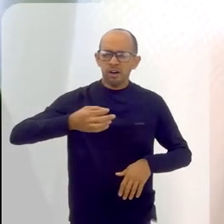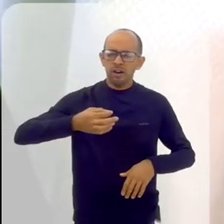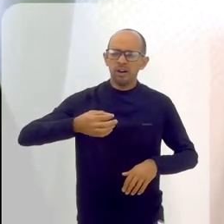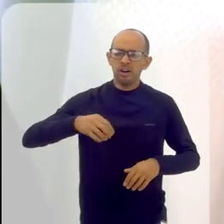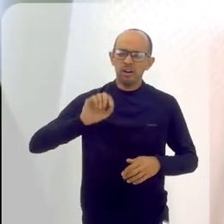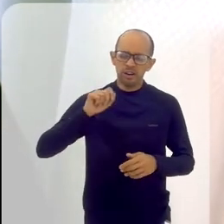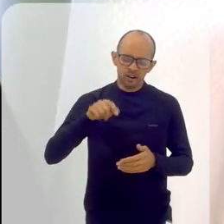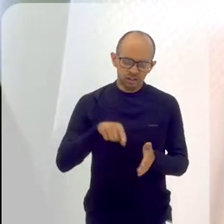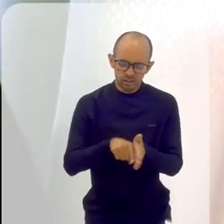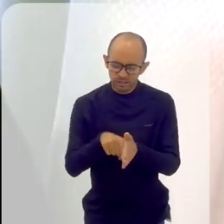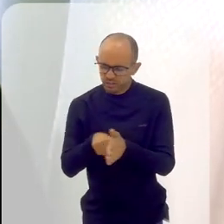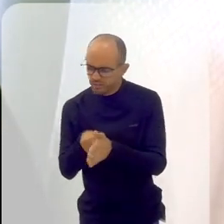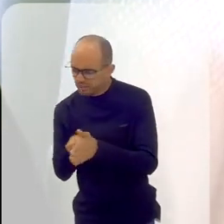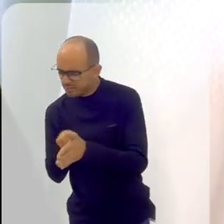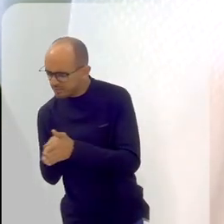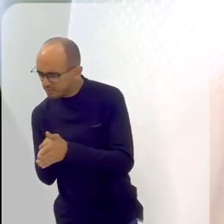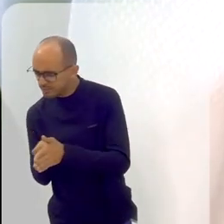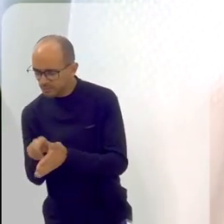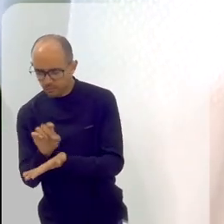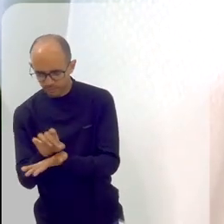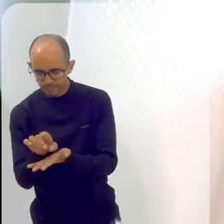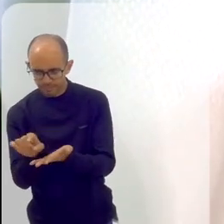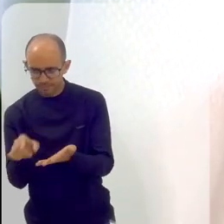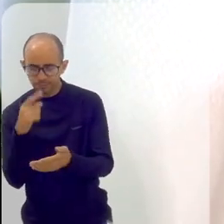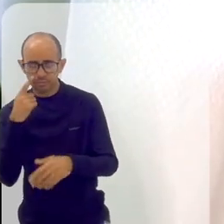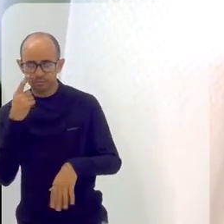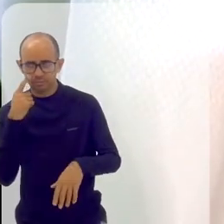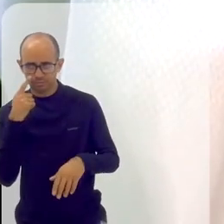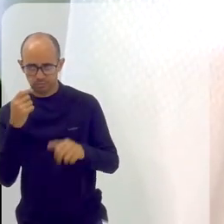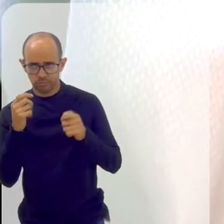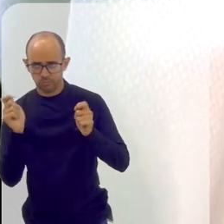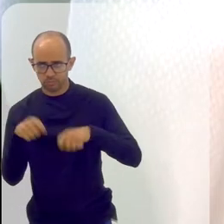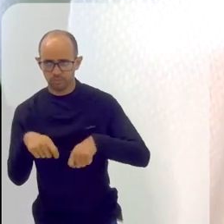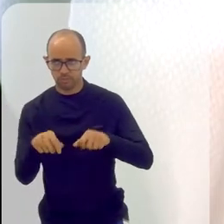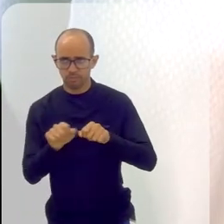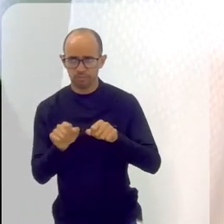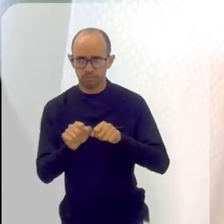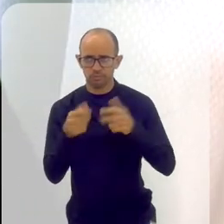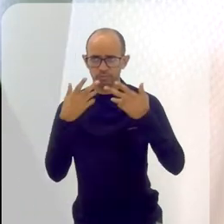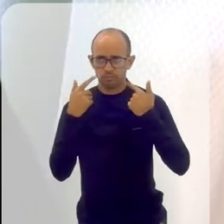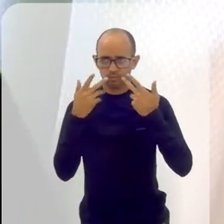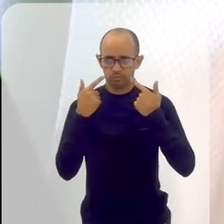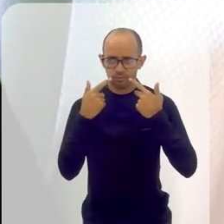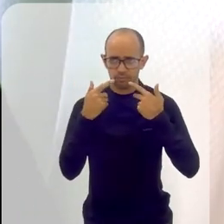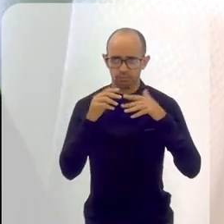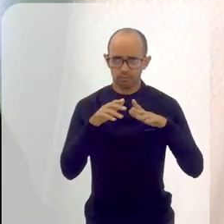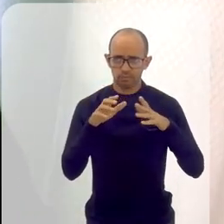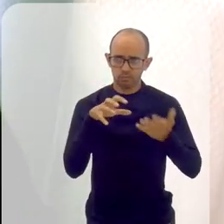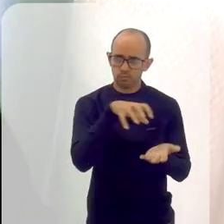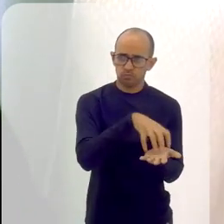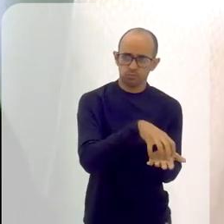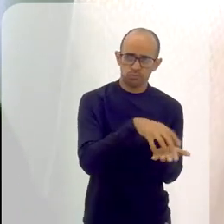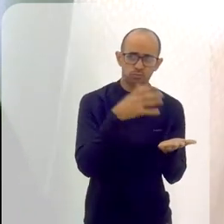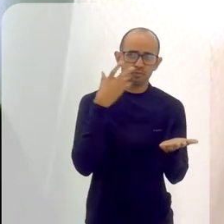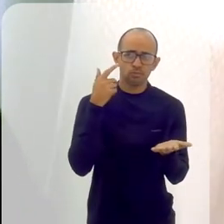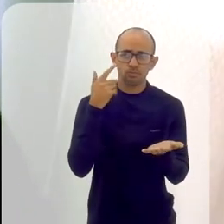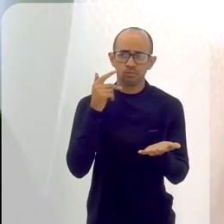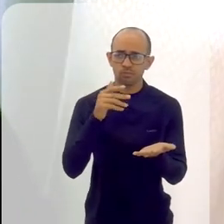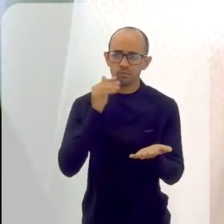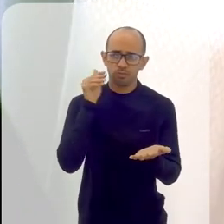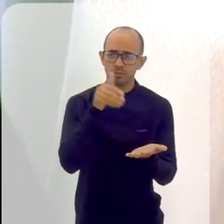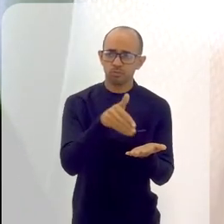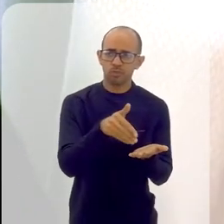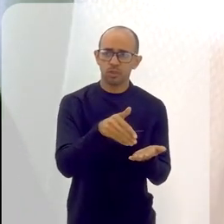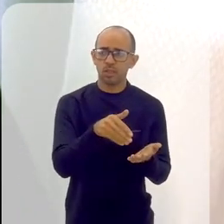profissionais que acompanhavam caso a caso, de fazer a aula de teatro. E a aula de teatro, lá, tá numa outra função.